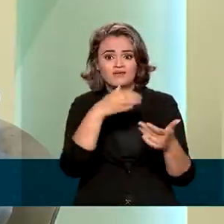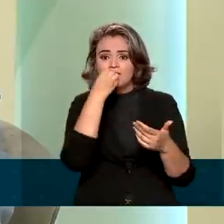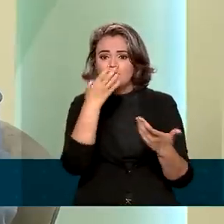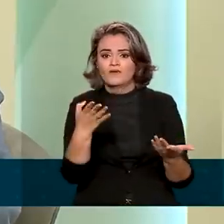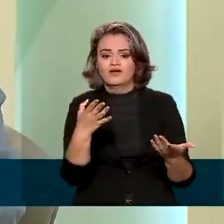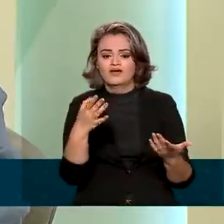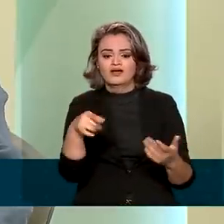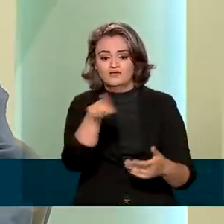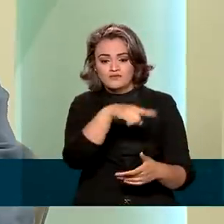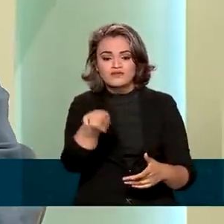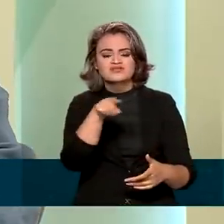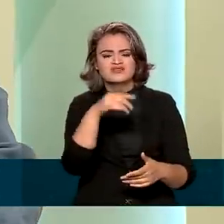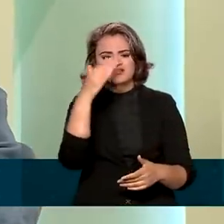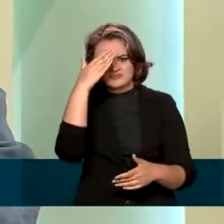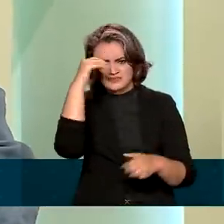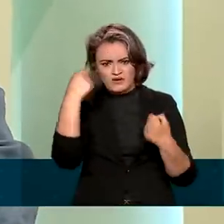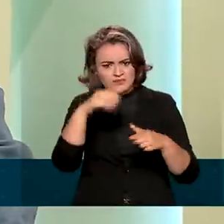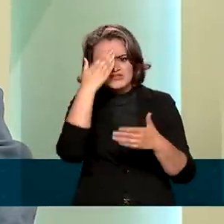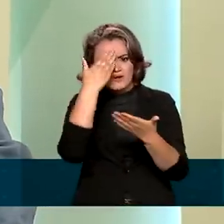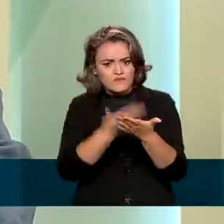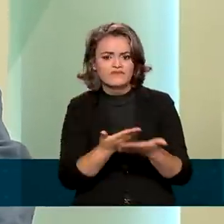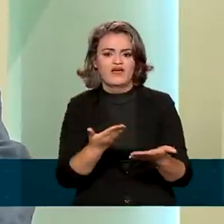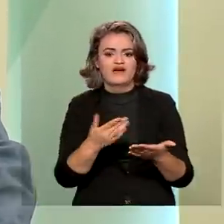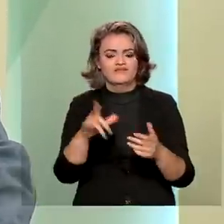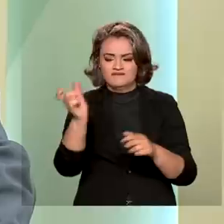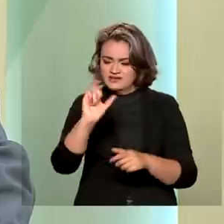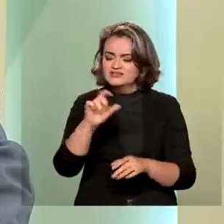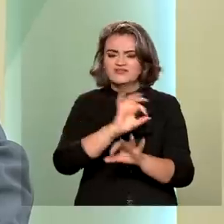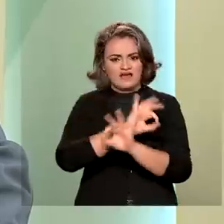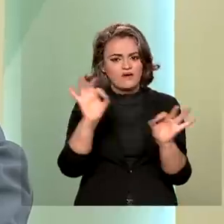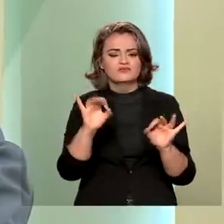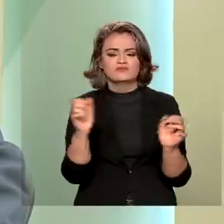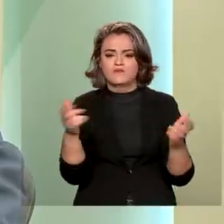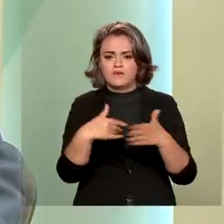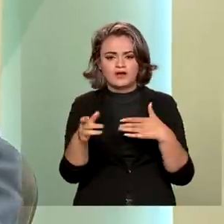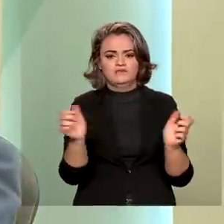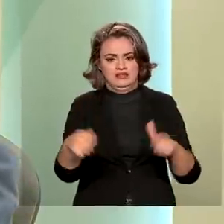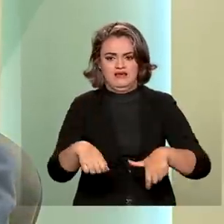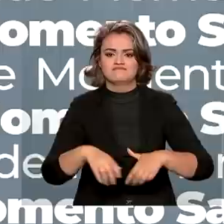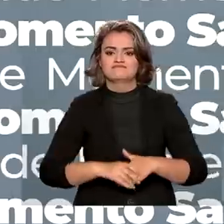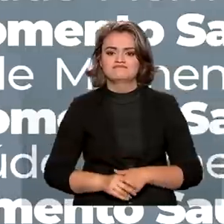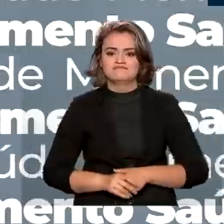que nos assistem devem confiar nas vacinas contra a Covid-19.